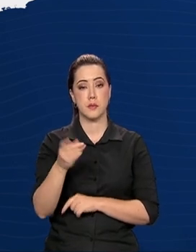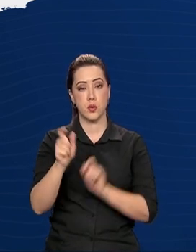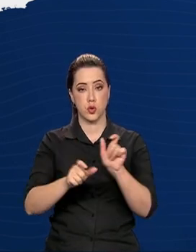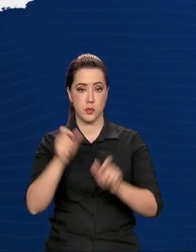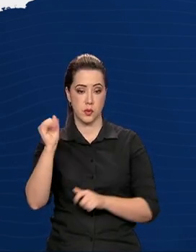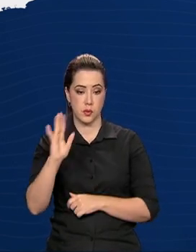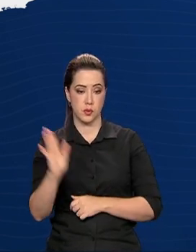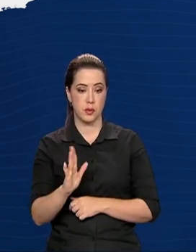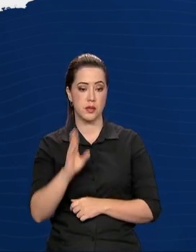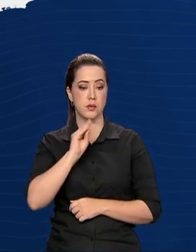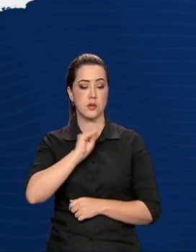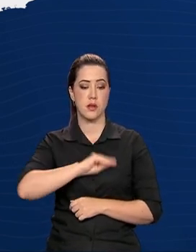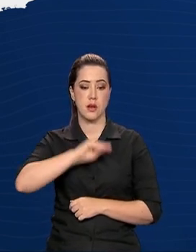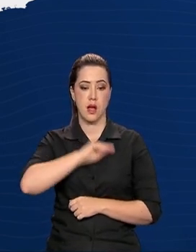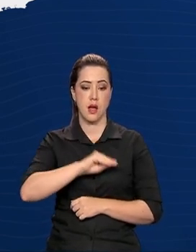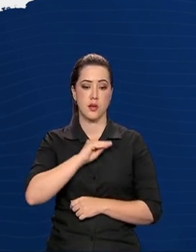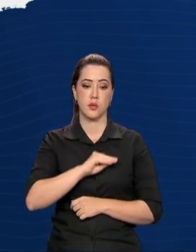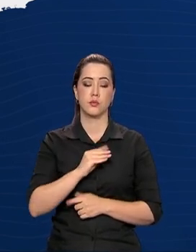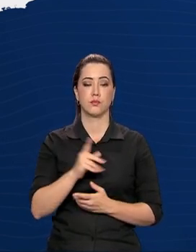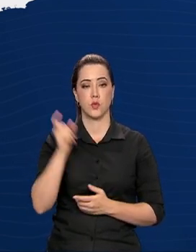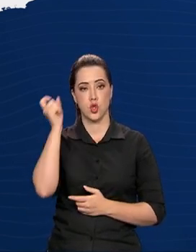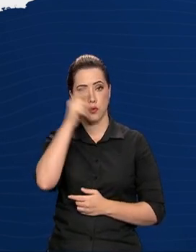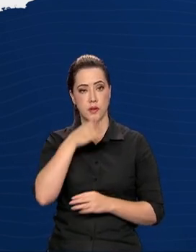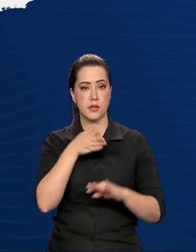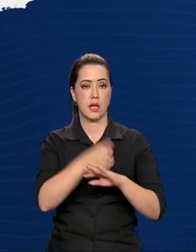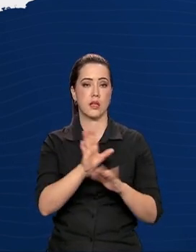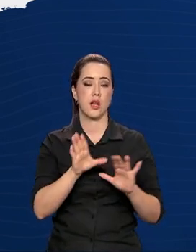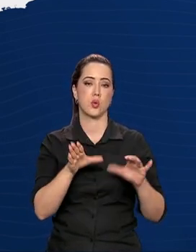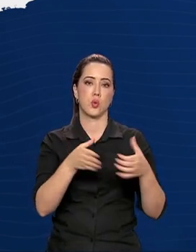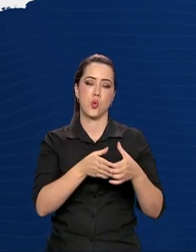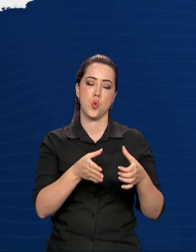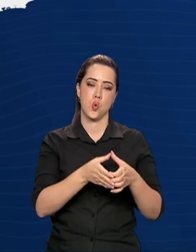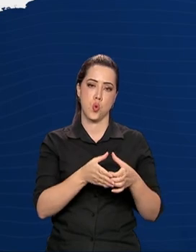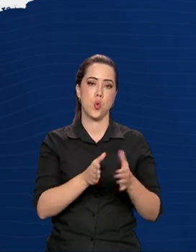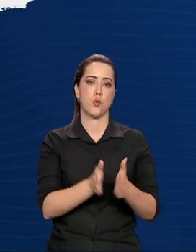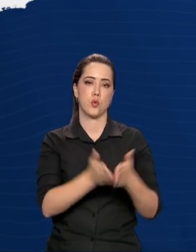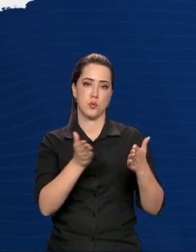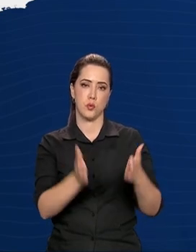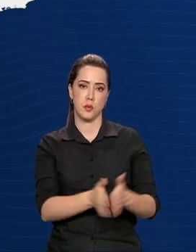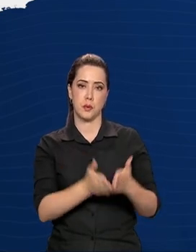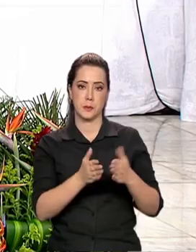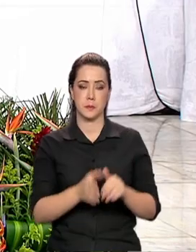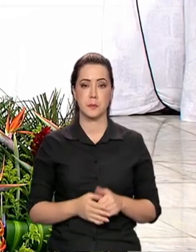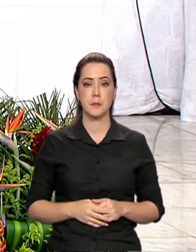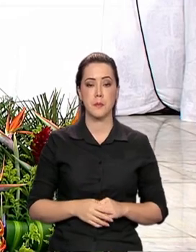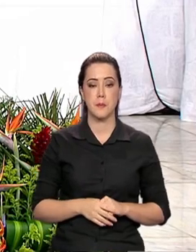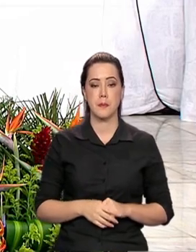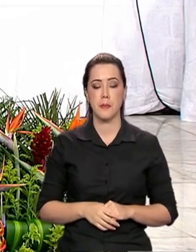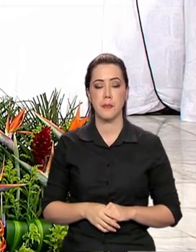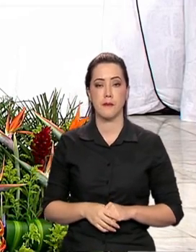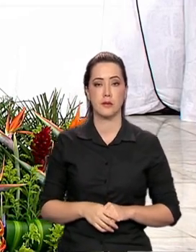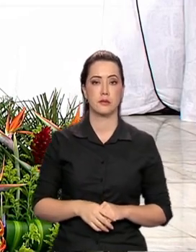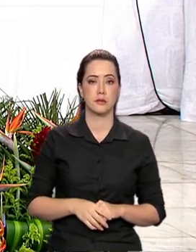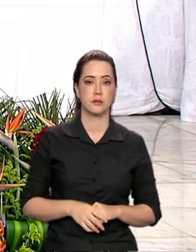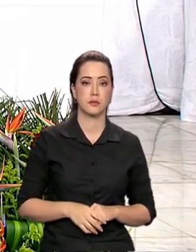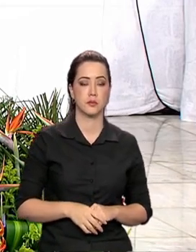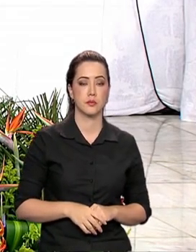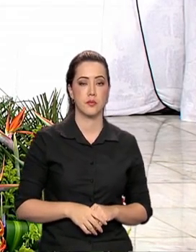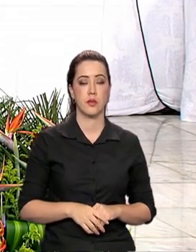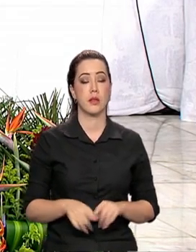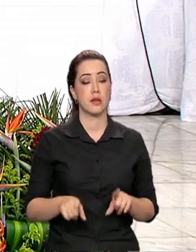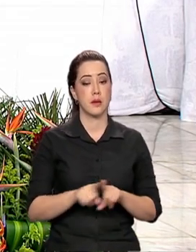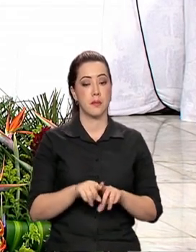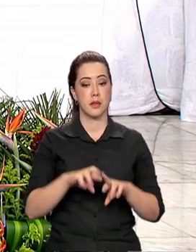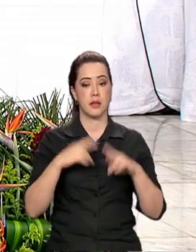tiveram a renda comprometida e ingressaram no grupo dos que vivem em situação de pobreza. Também durante a reunião, o